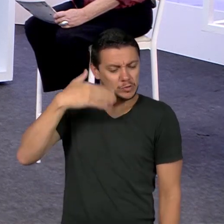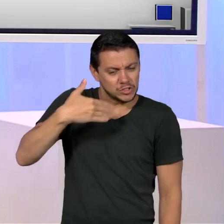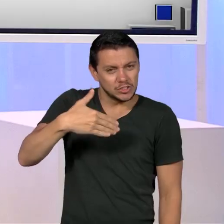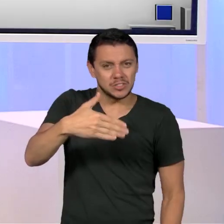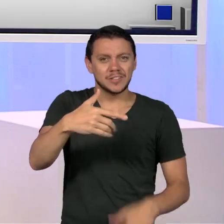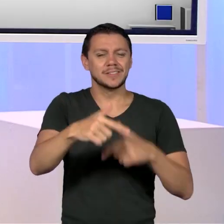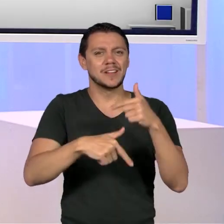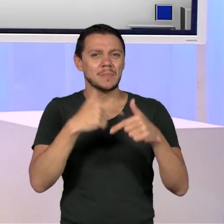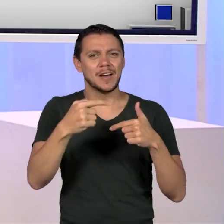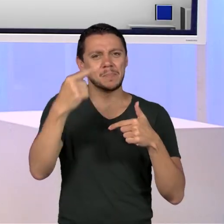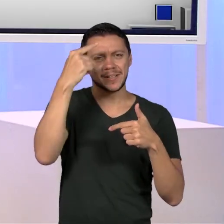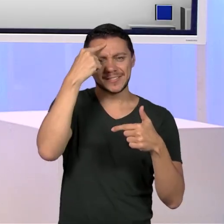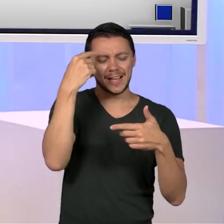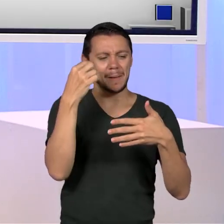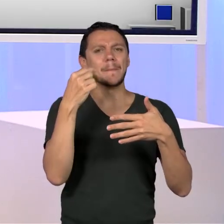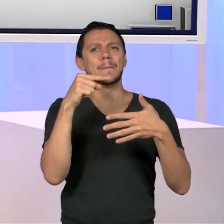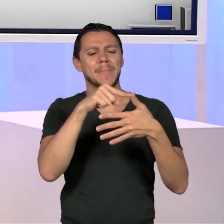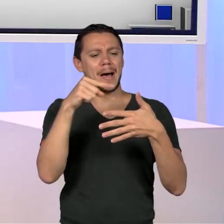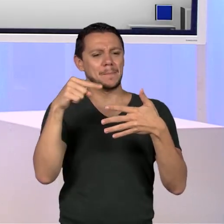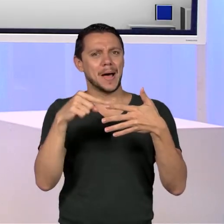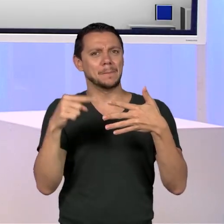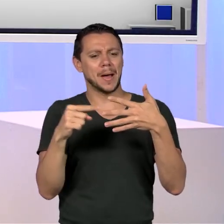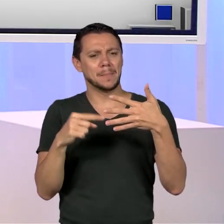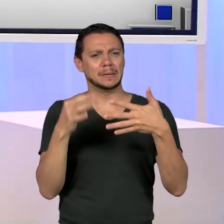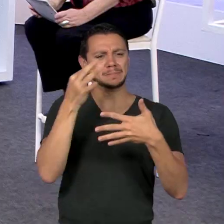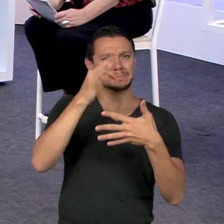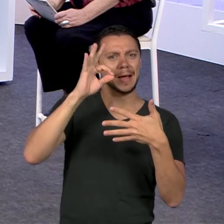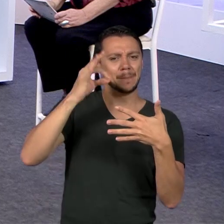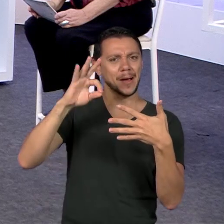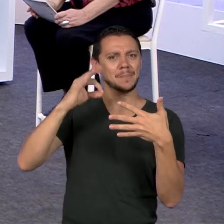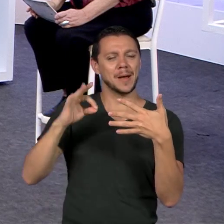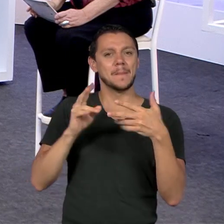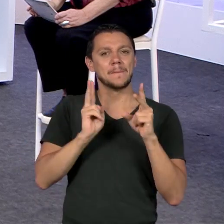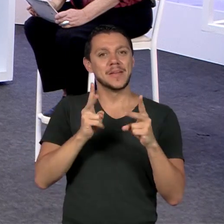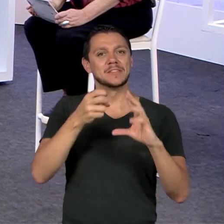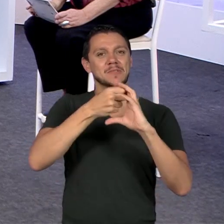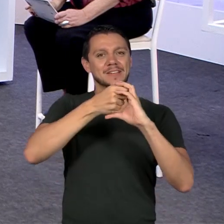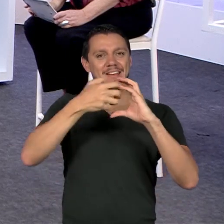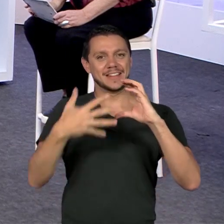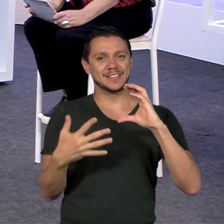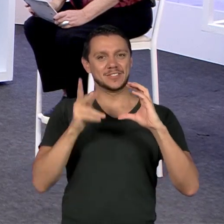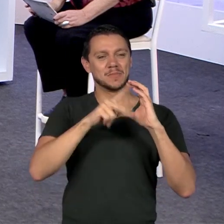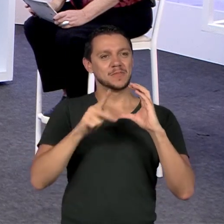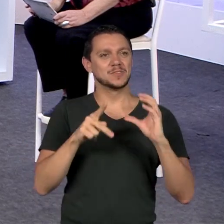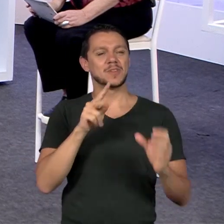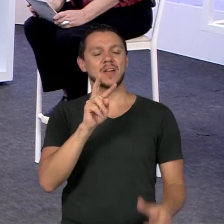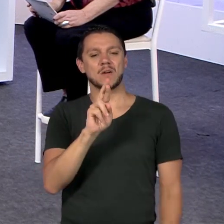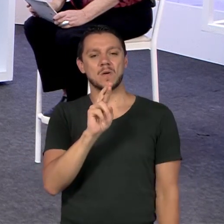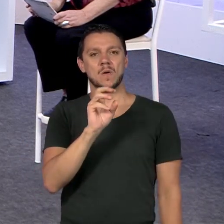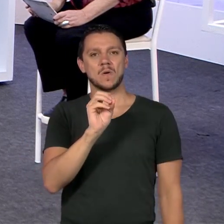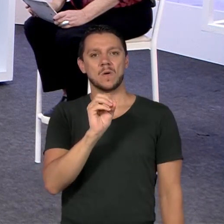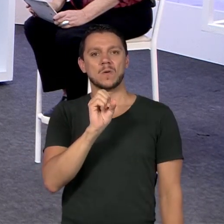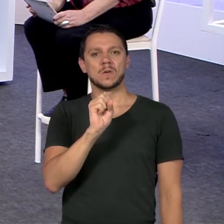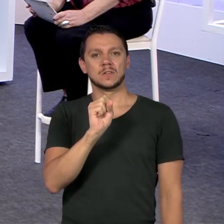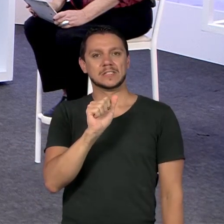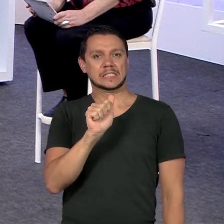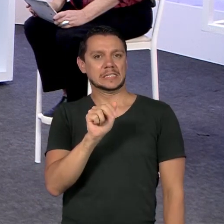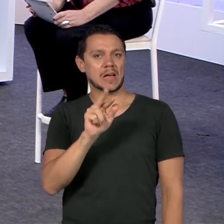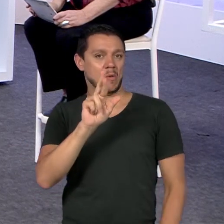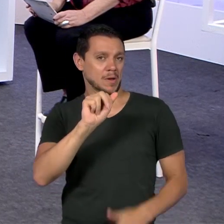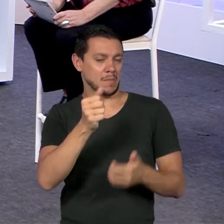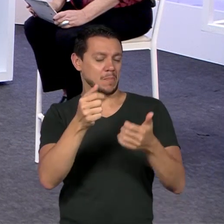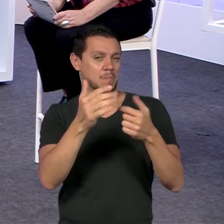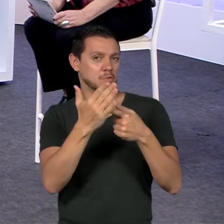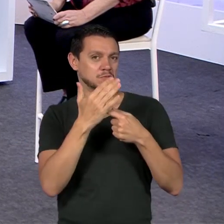nessa lista de características aí que a professora Rosaura traz para a gente e conseguir articular isso na